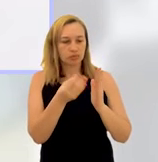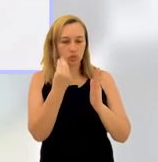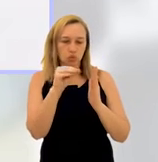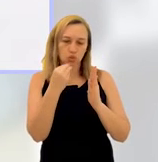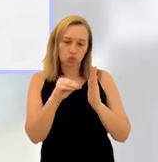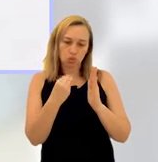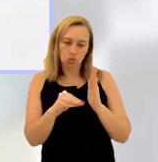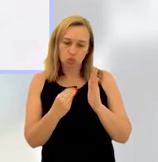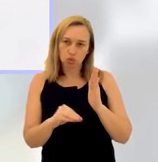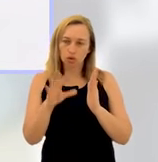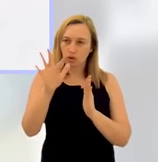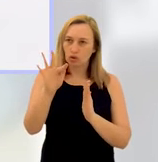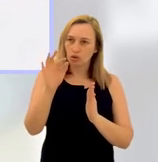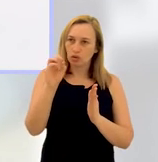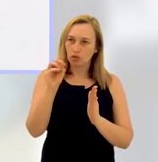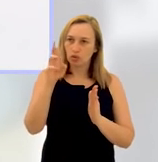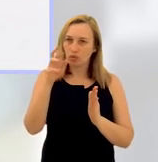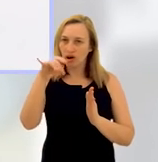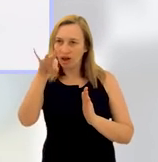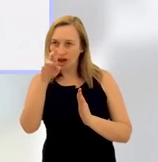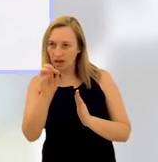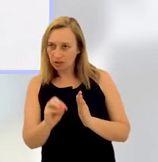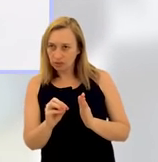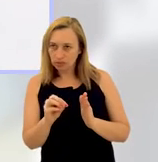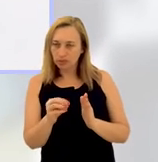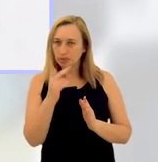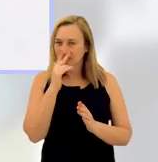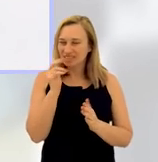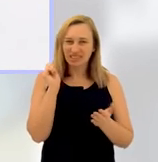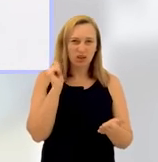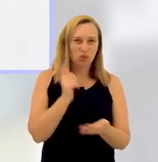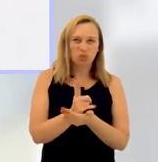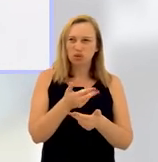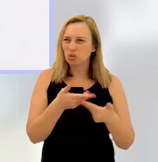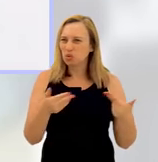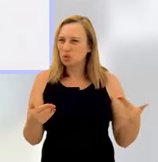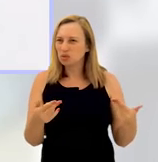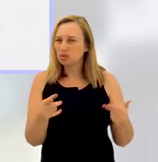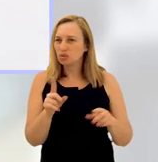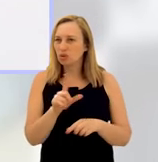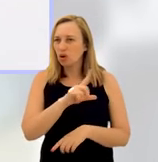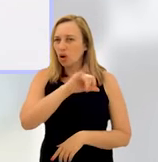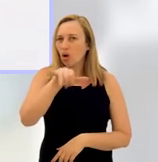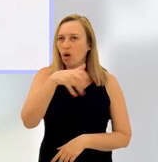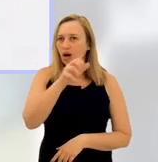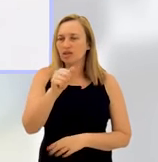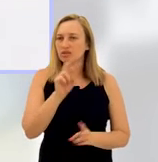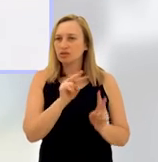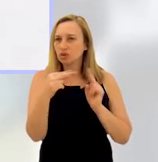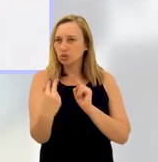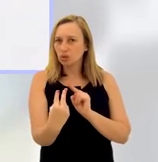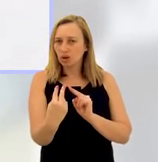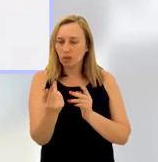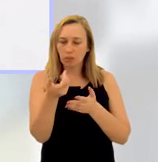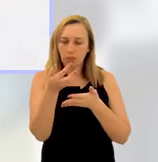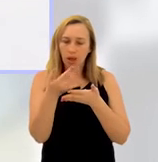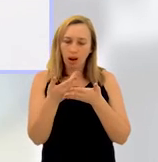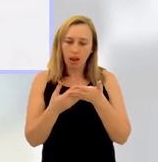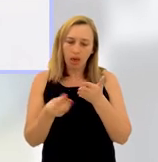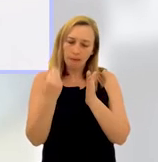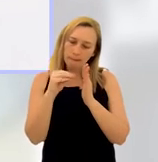preencher, né? O que, na verdade, é quase como se ela estivesse comprando algo numa loja virtual.